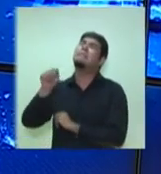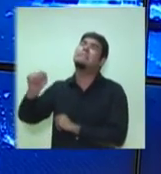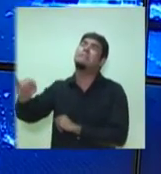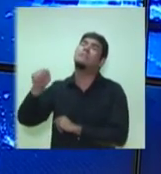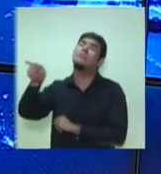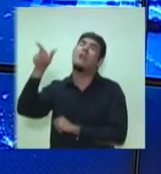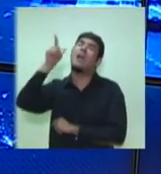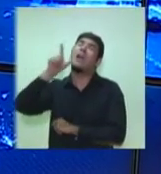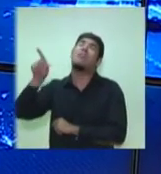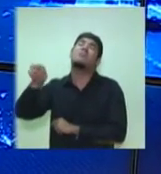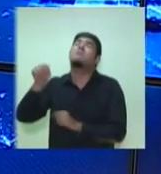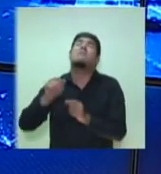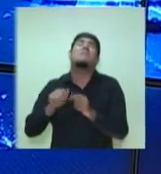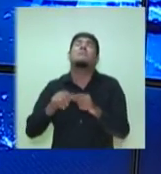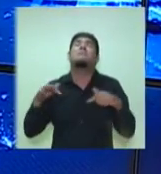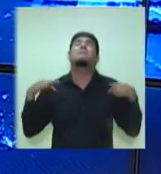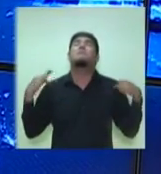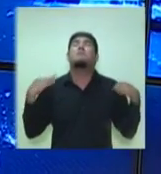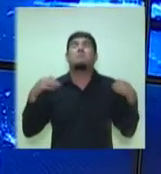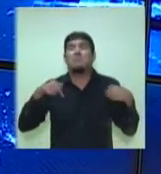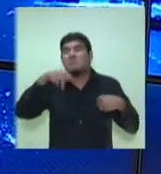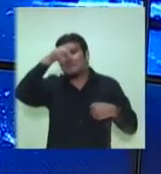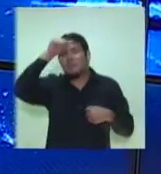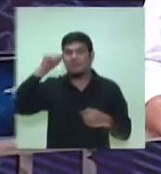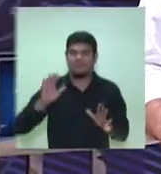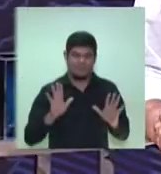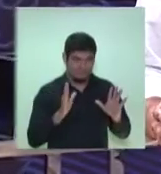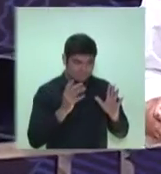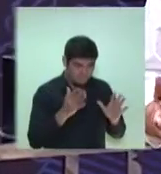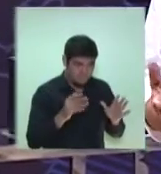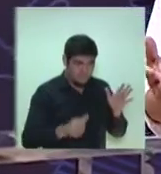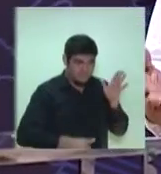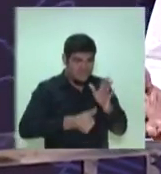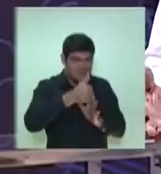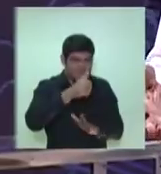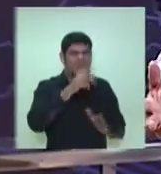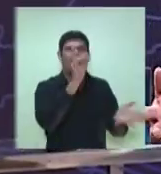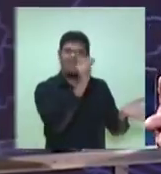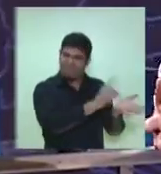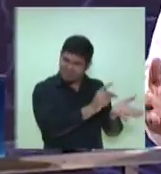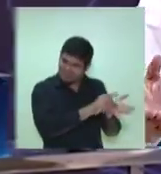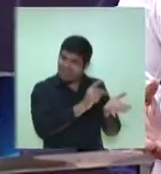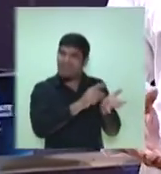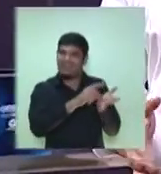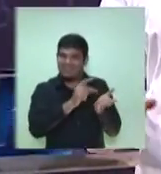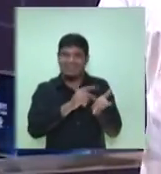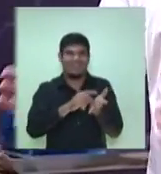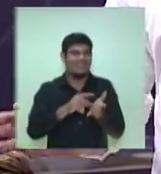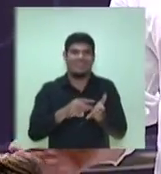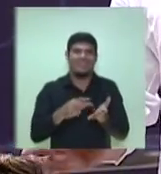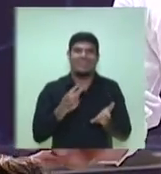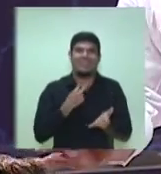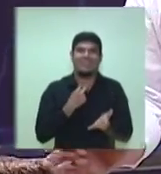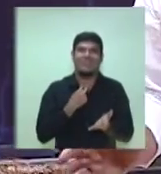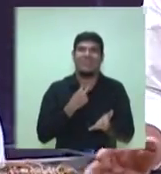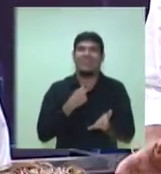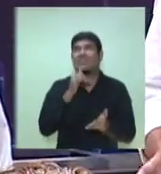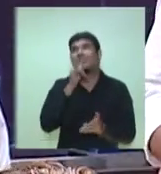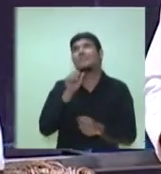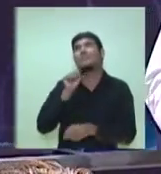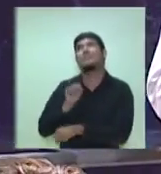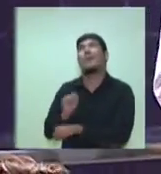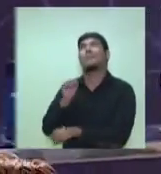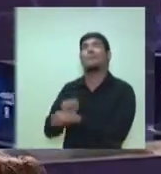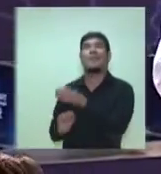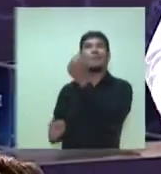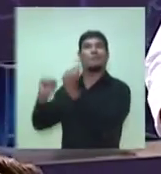para esse segmento do turismo aqui em Manaus. Primeiro, Neto, eu preciso dizer que é verdade que nós não podemos ser refém do modelo do polo industrial de Manaus,